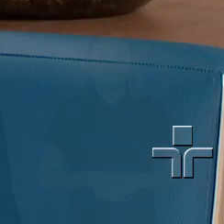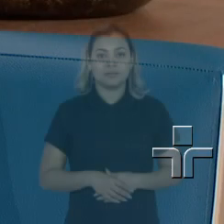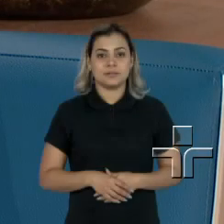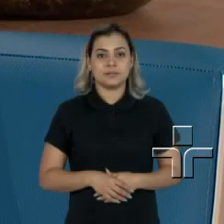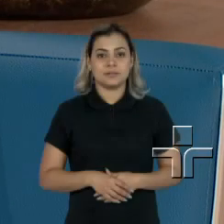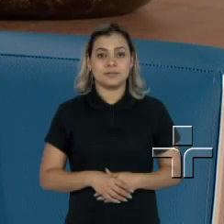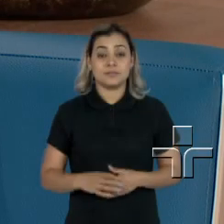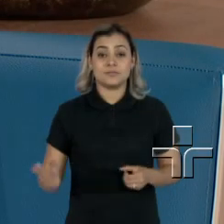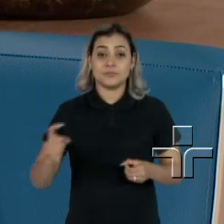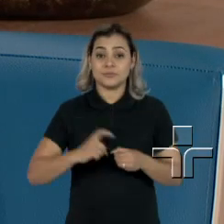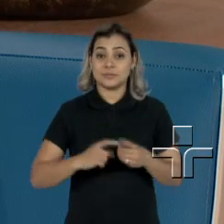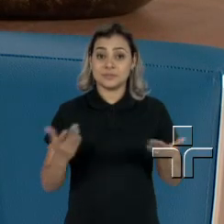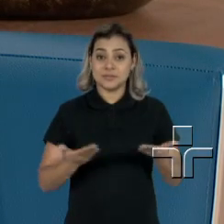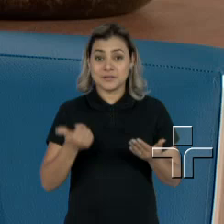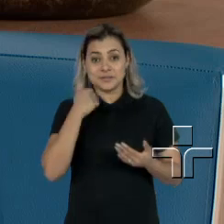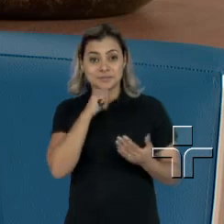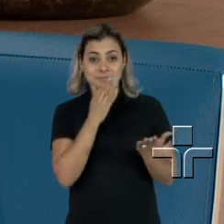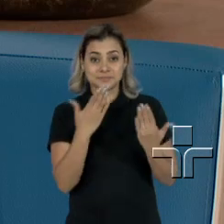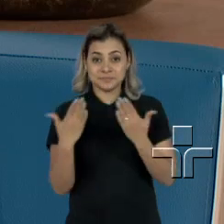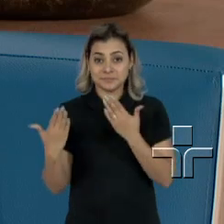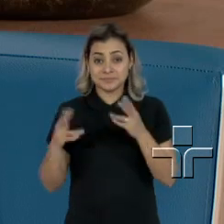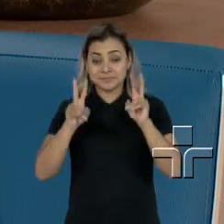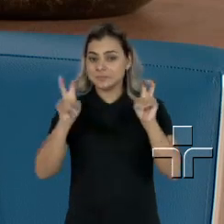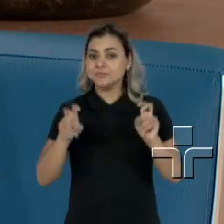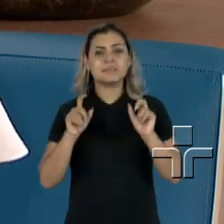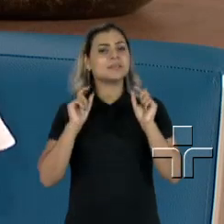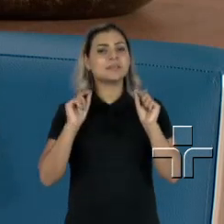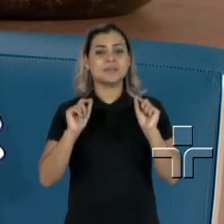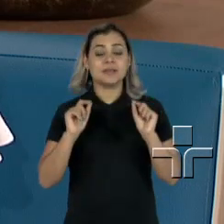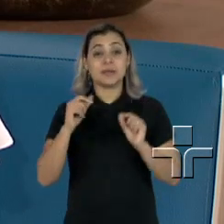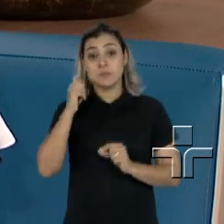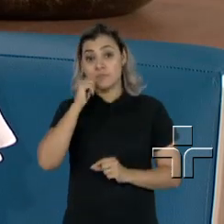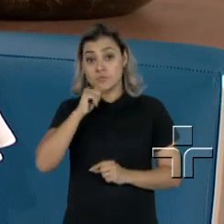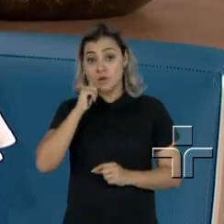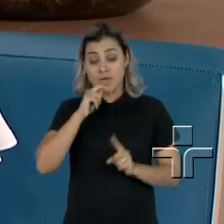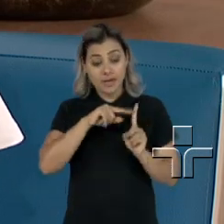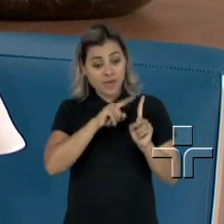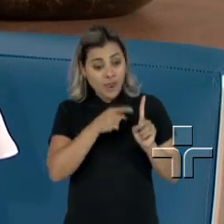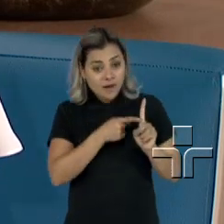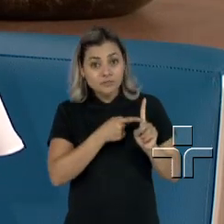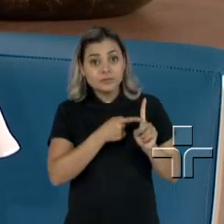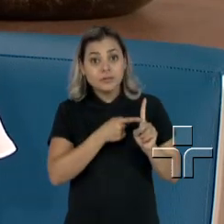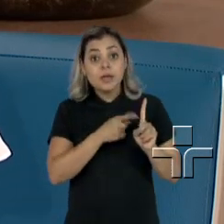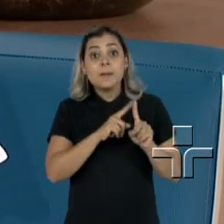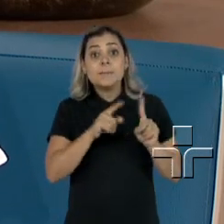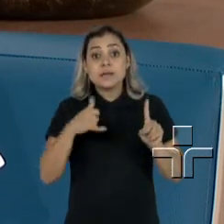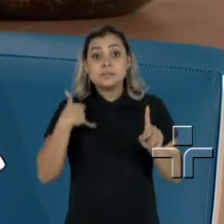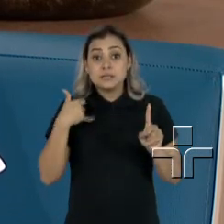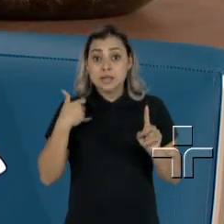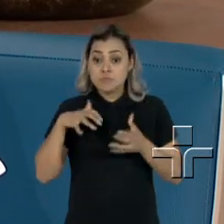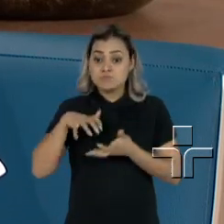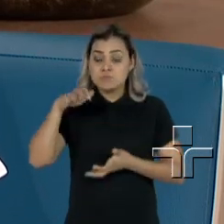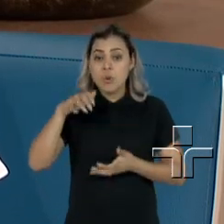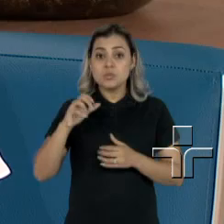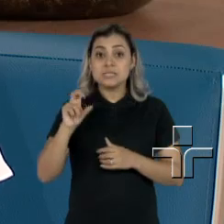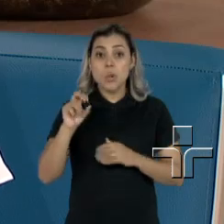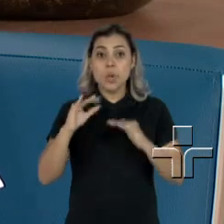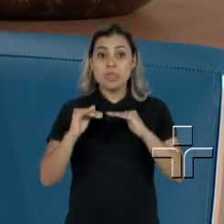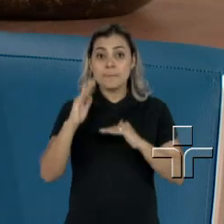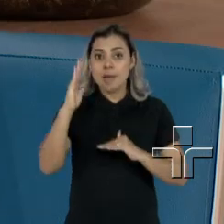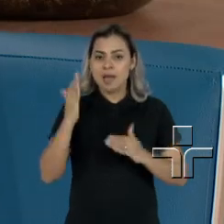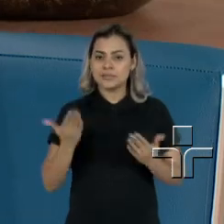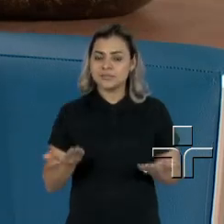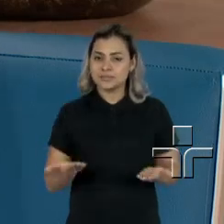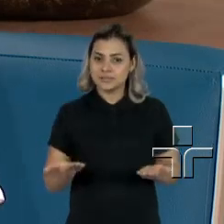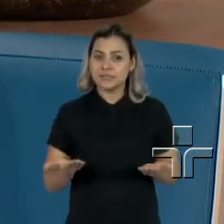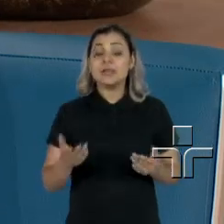Estamos de volta com o Papo de Mãe, falando sobre mulheres que engravidaram depois dos 50 anos. A